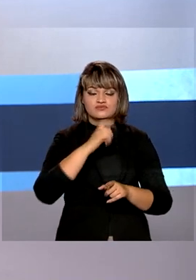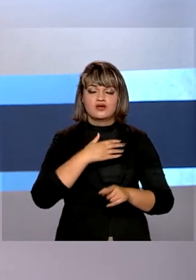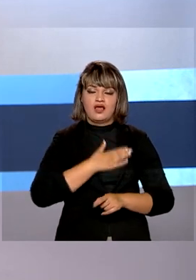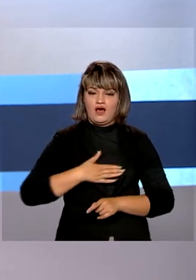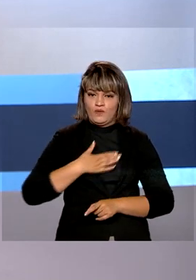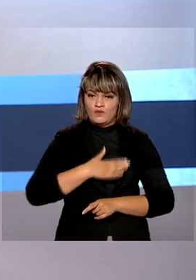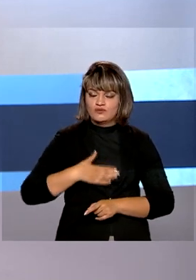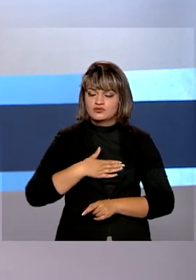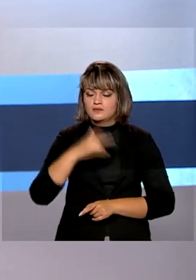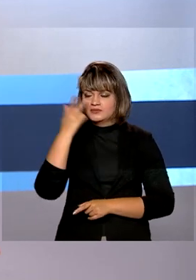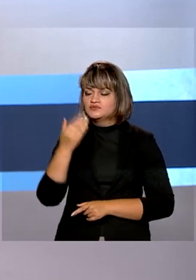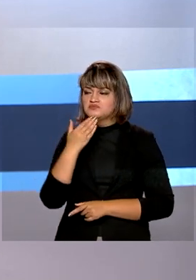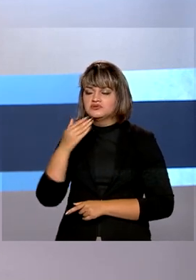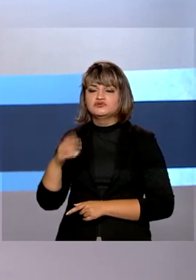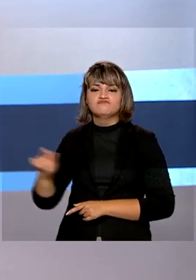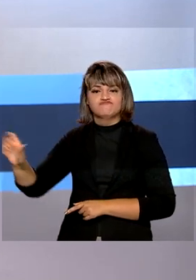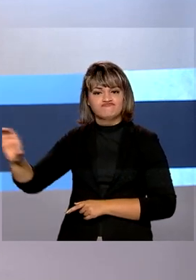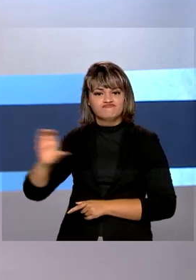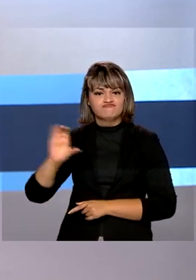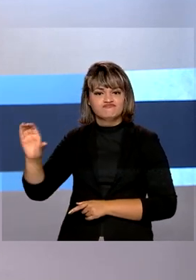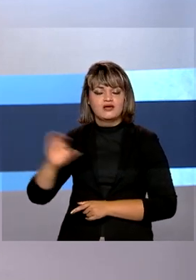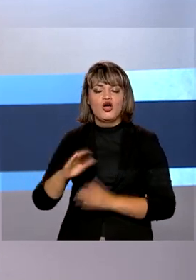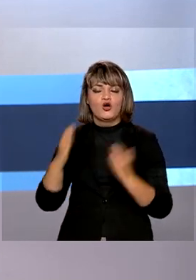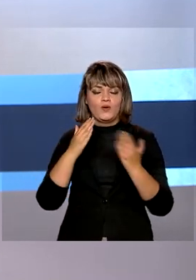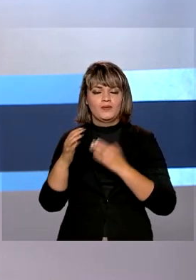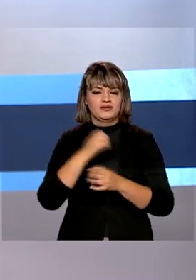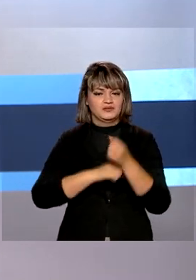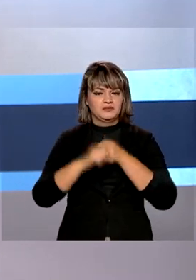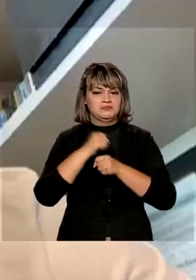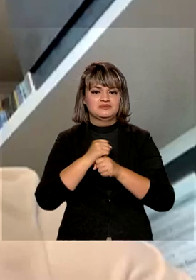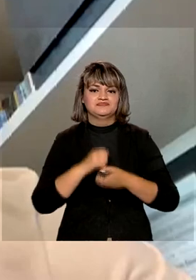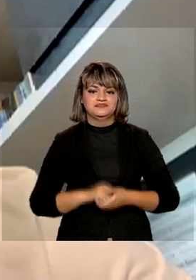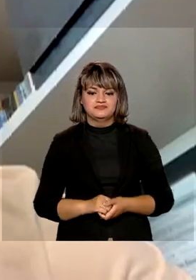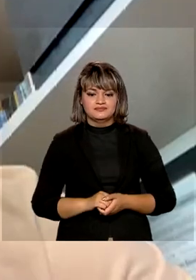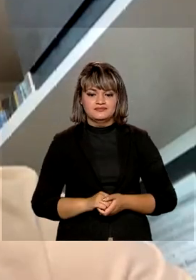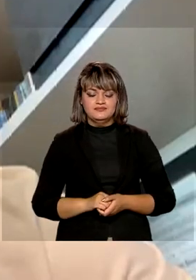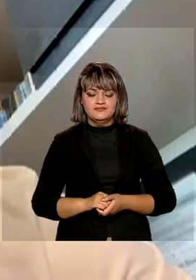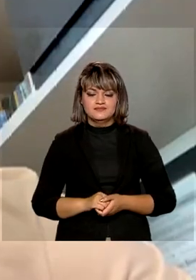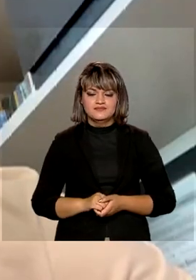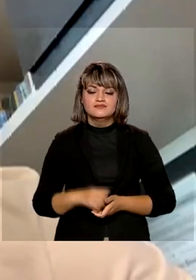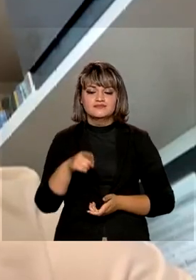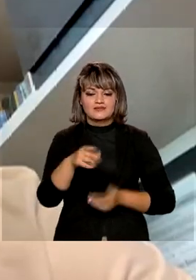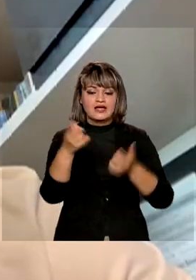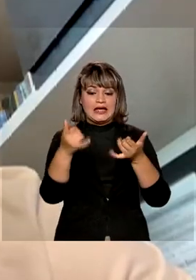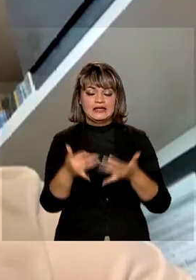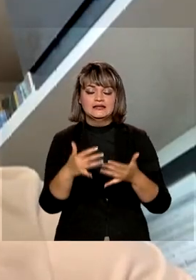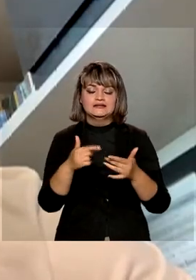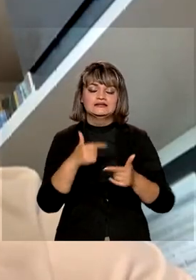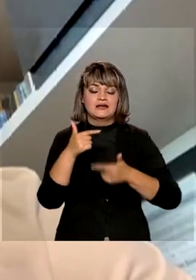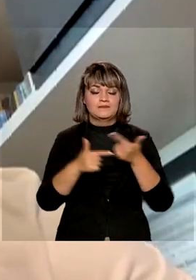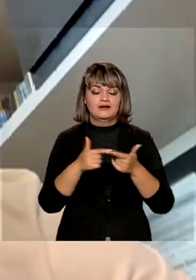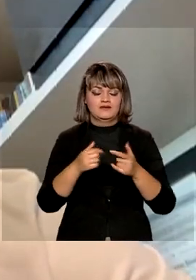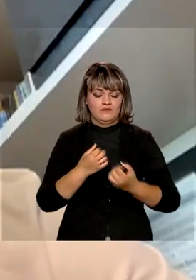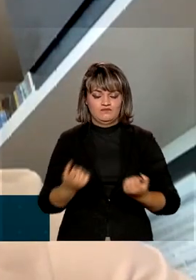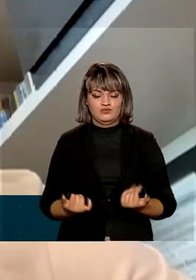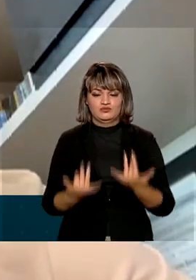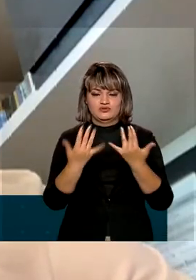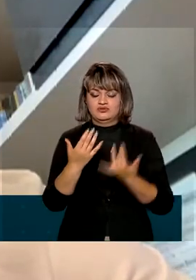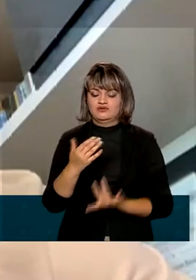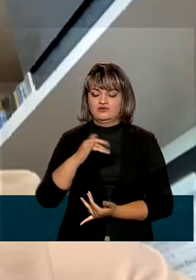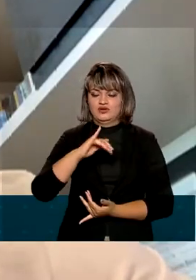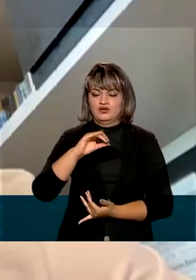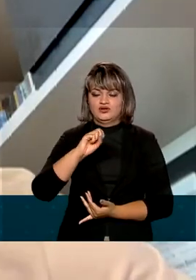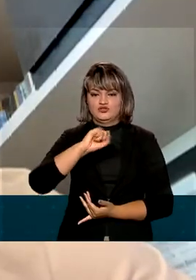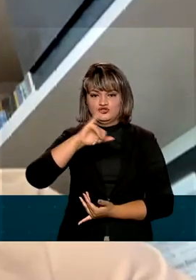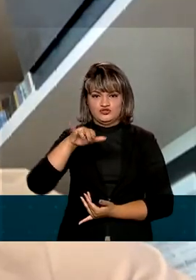aumento nos financiamentos em relação ao mesmo período do ano passado. Esse produtor de soja do Mato Grosso do Sul